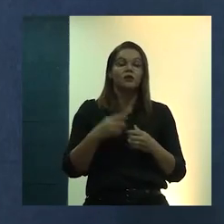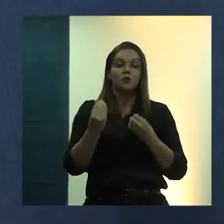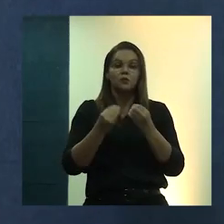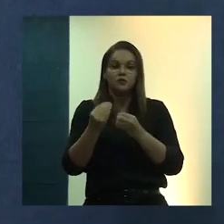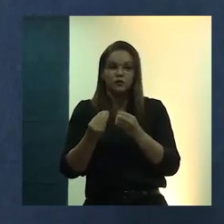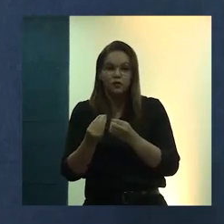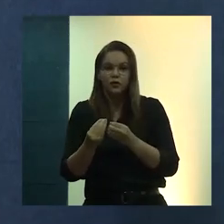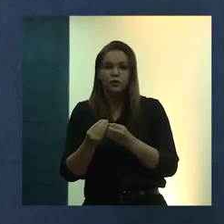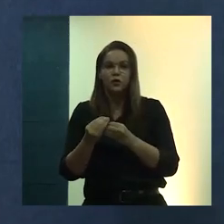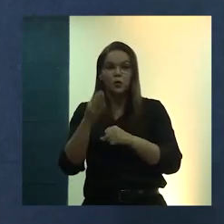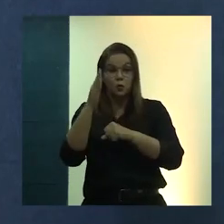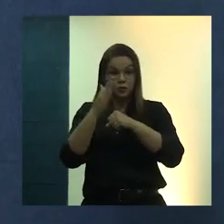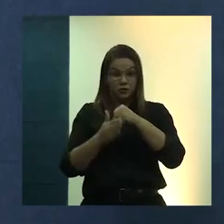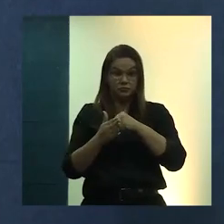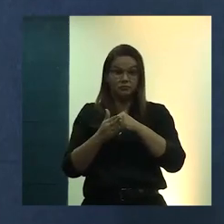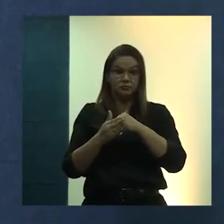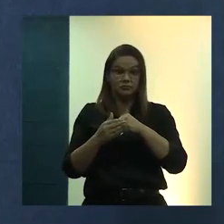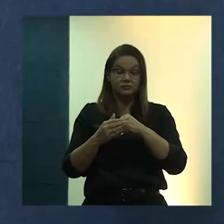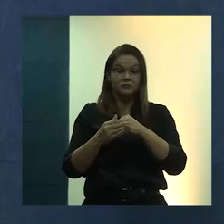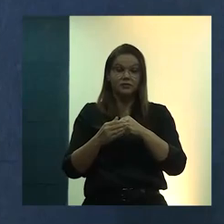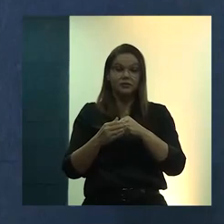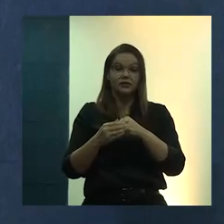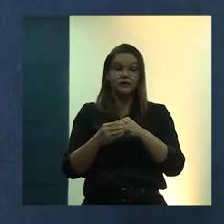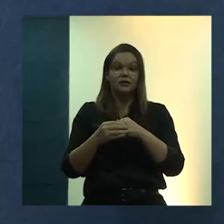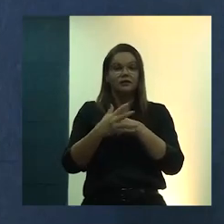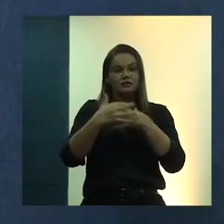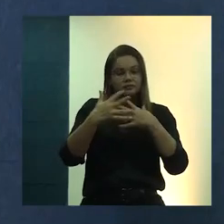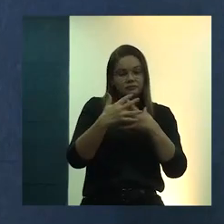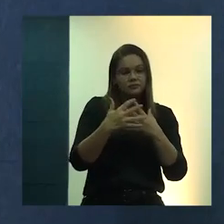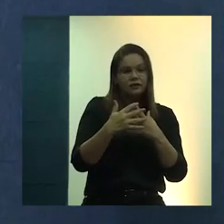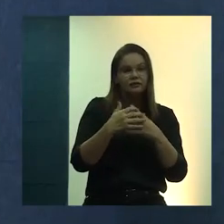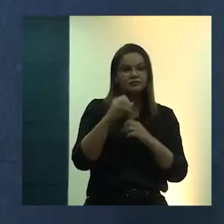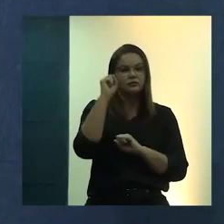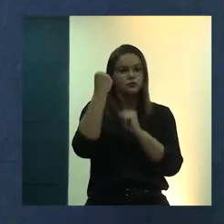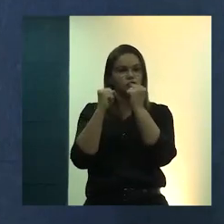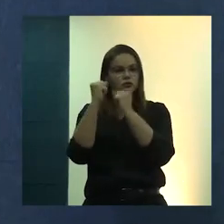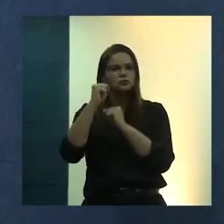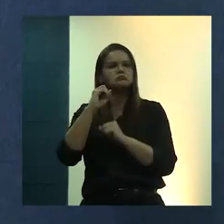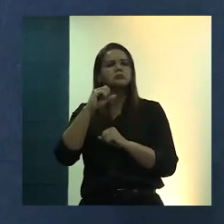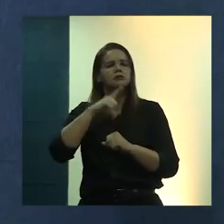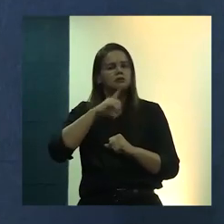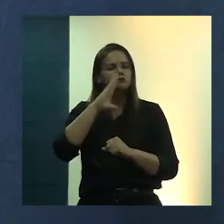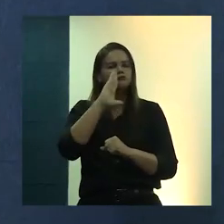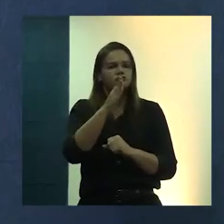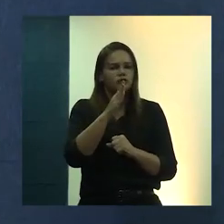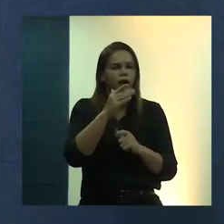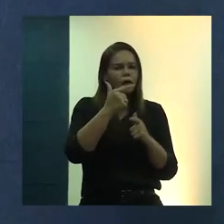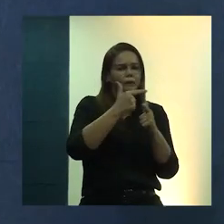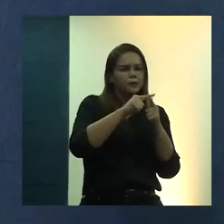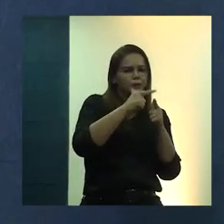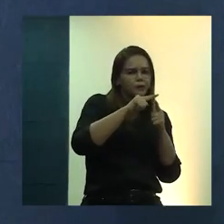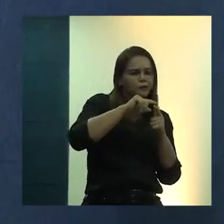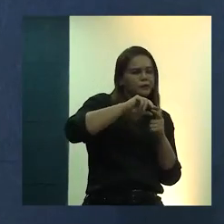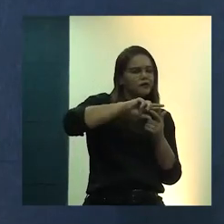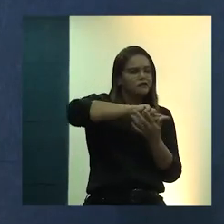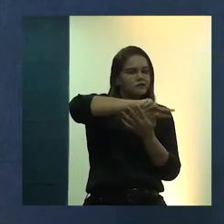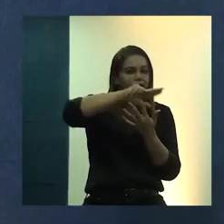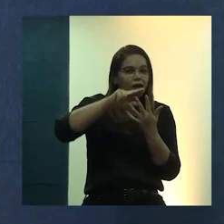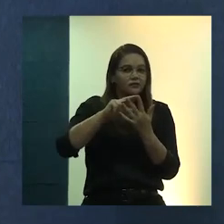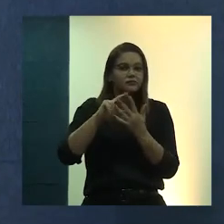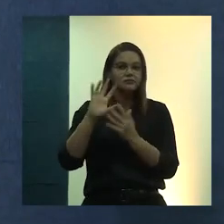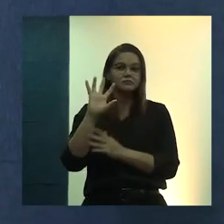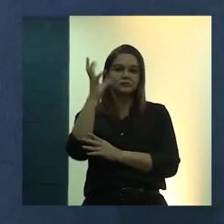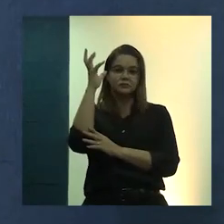expansão da cidade industrial, nós temos a cidade já constituída, com uma série de questões a serem resolvidas e